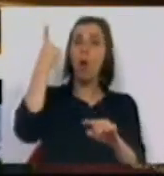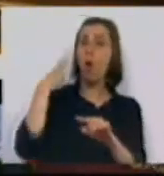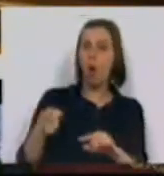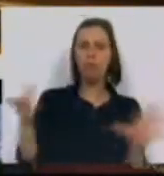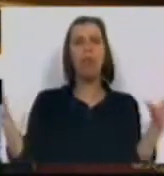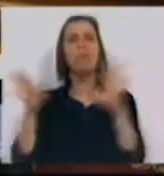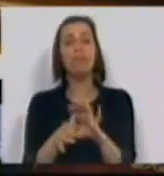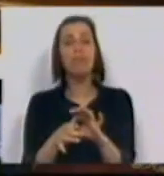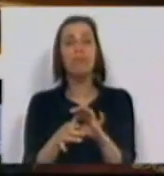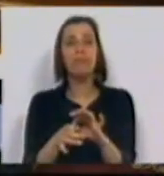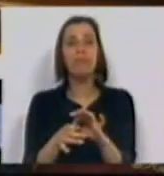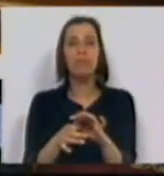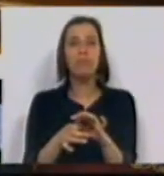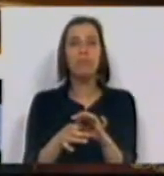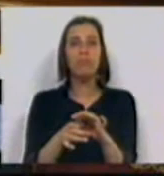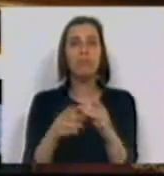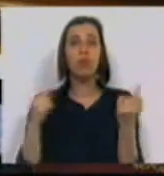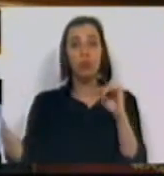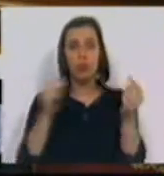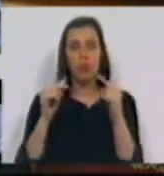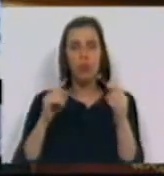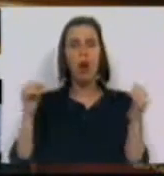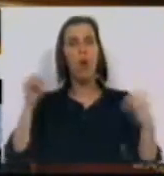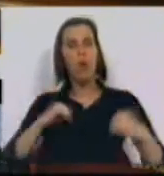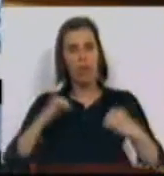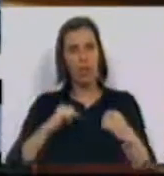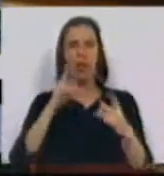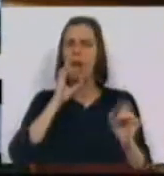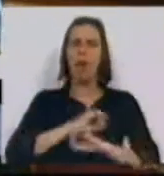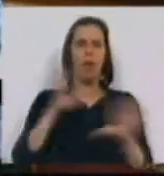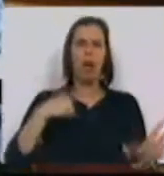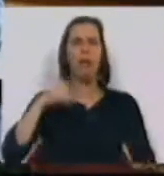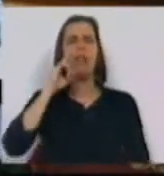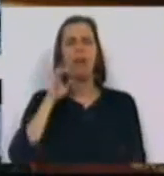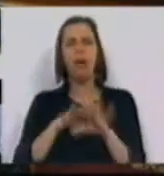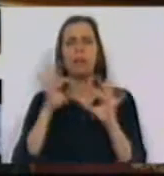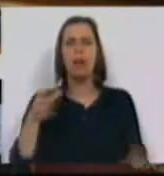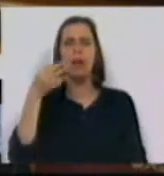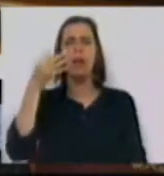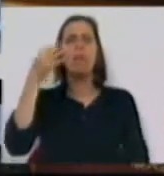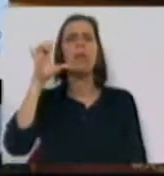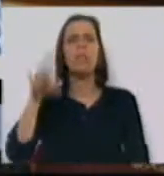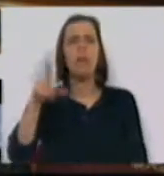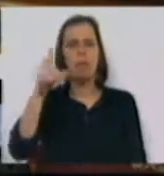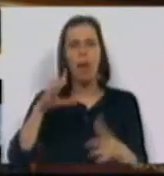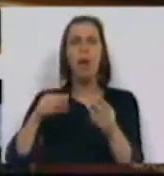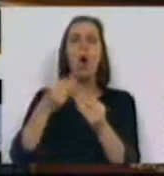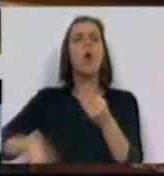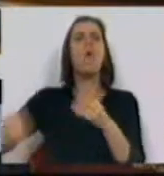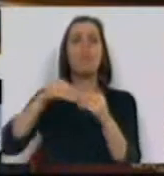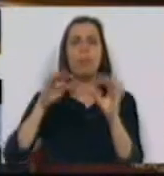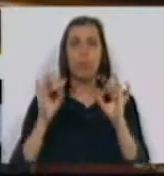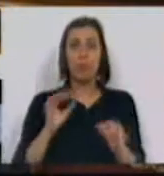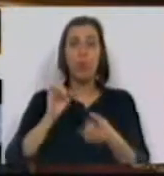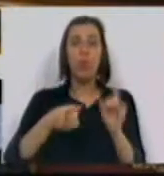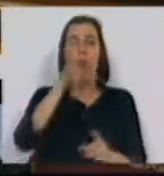relativamente à discussão das convenções é bem claro. Nós defendemos, tal como o Partido Comunista, a complementaridade